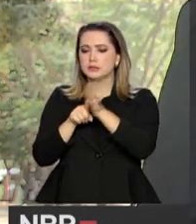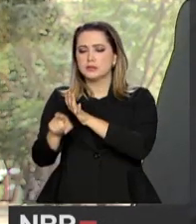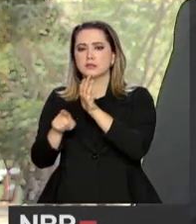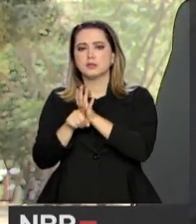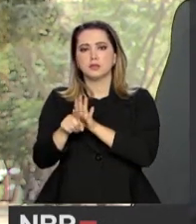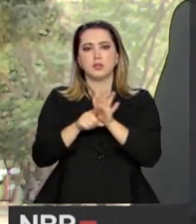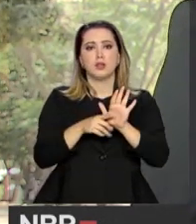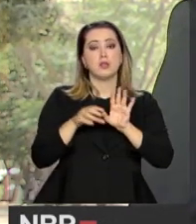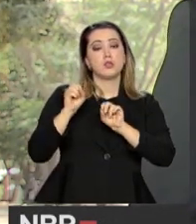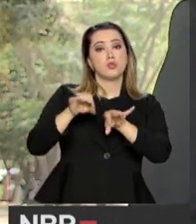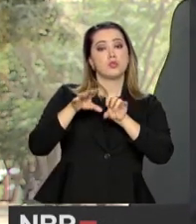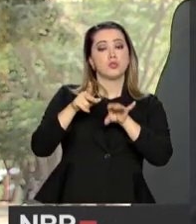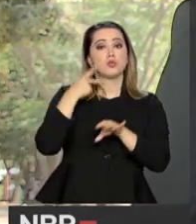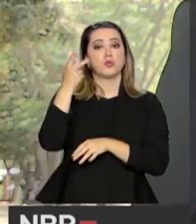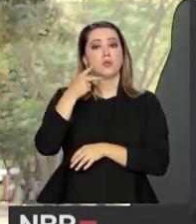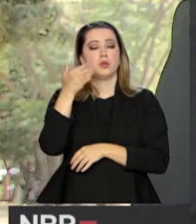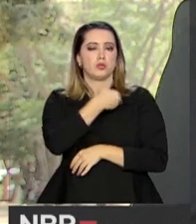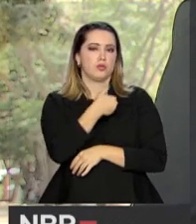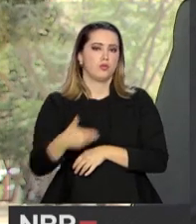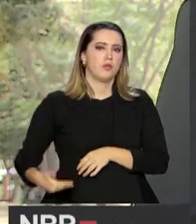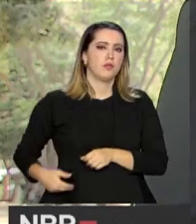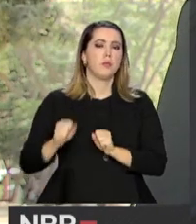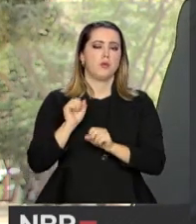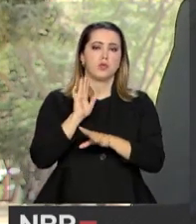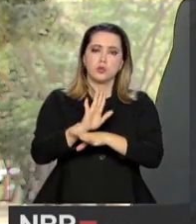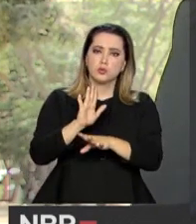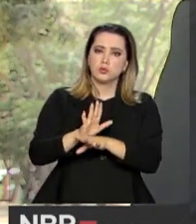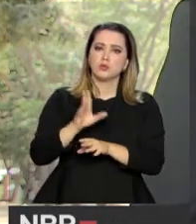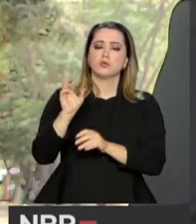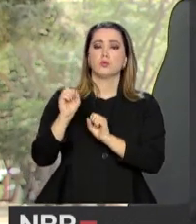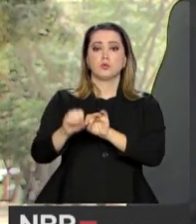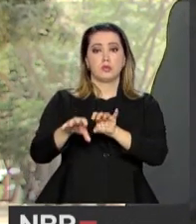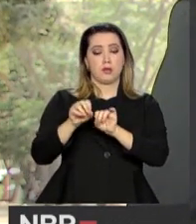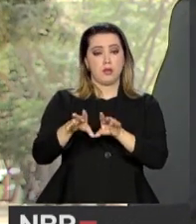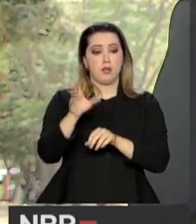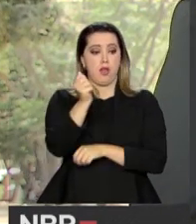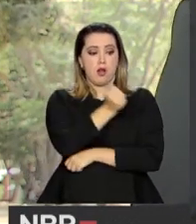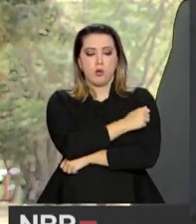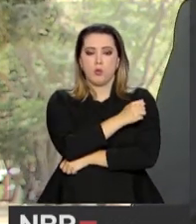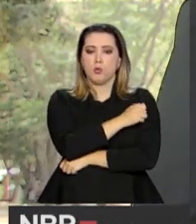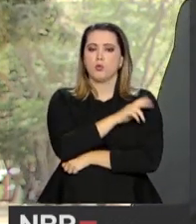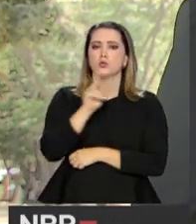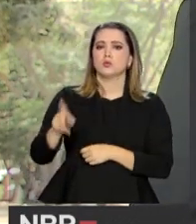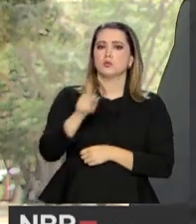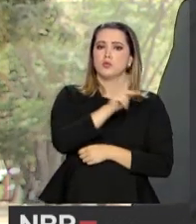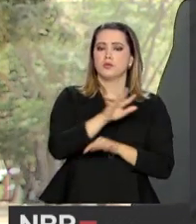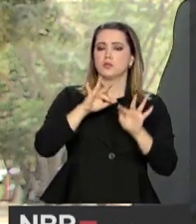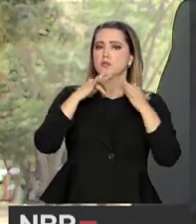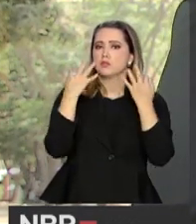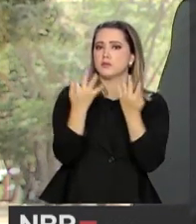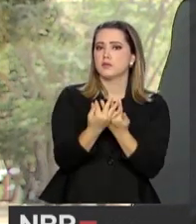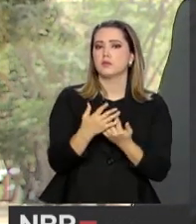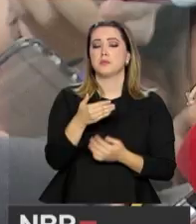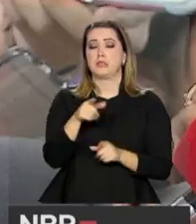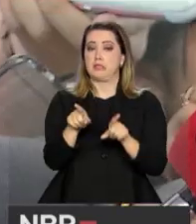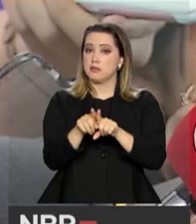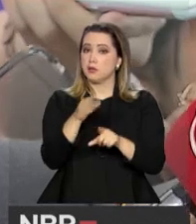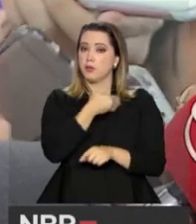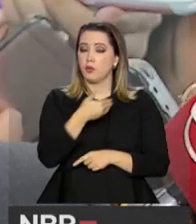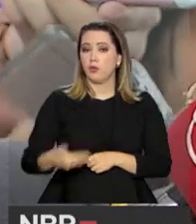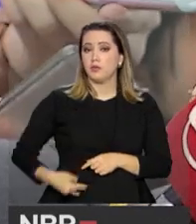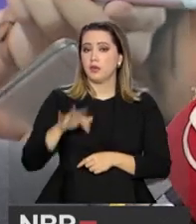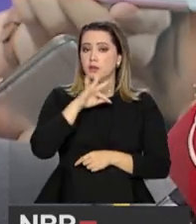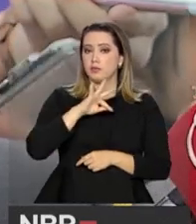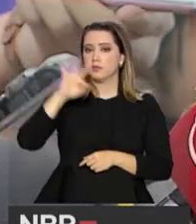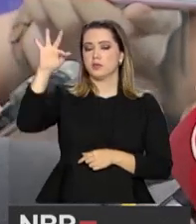públicas que podem ajudar estudantes, professores, famílias, instituições de ensino e o governo federal. A gente